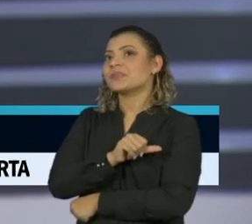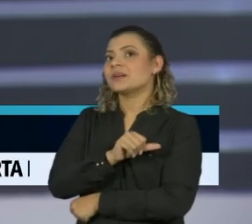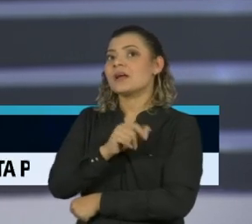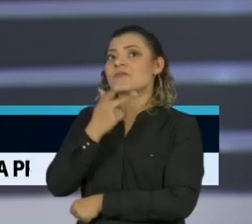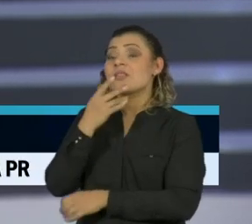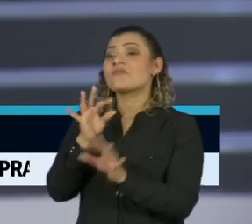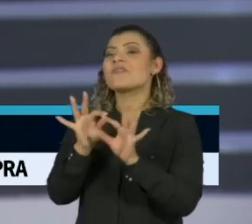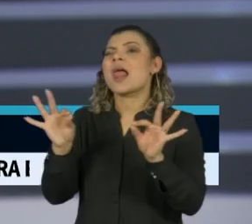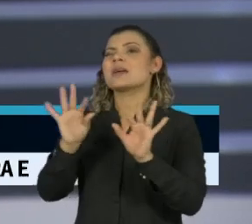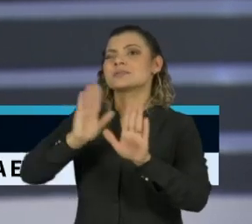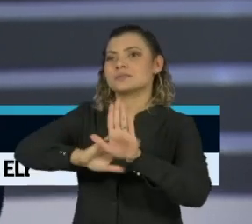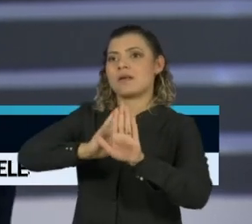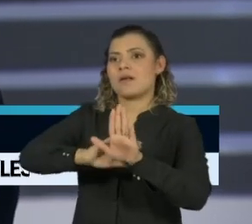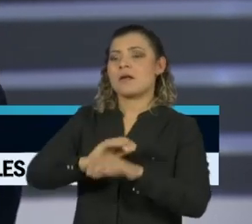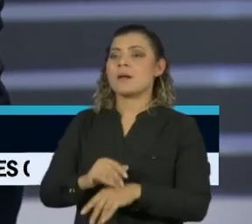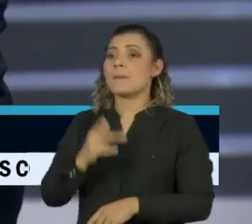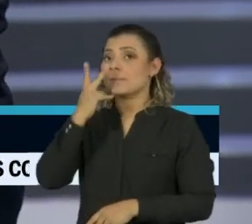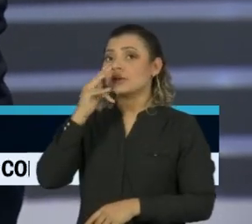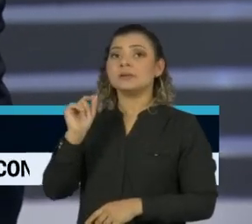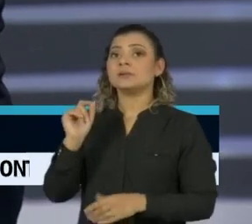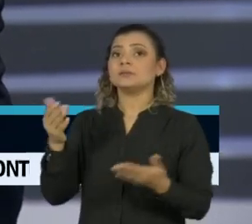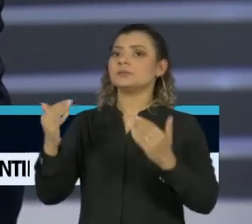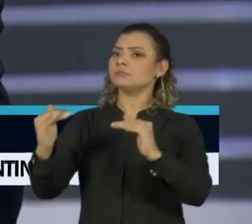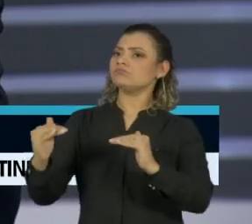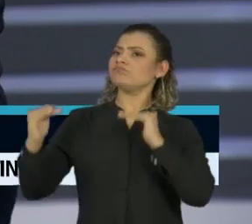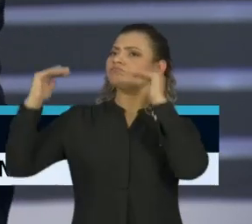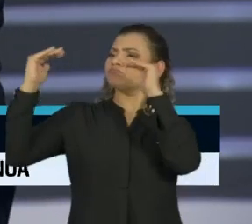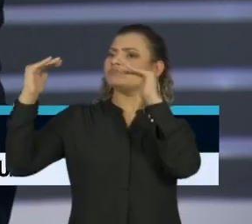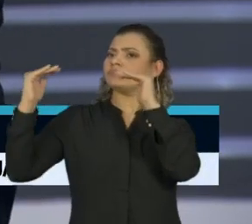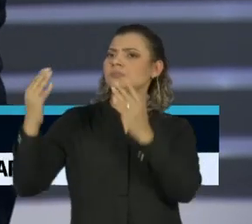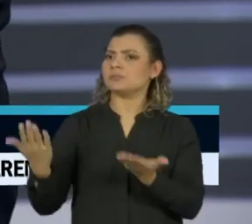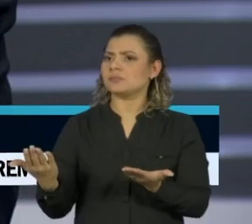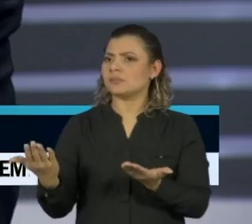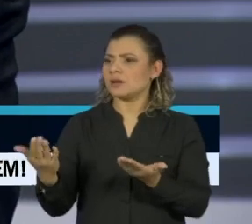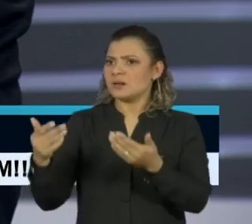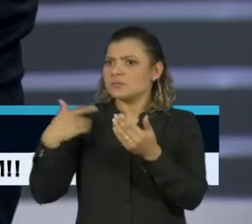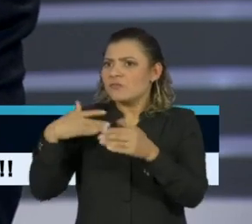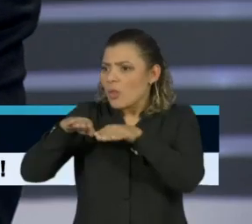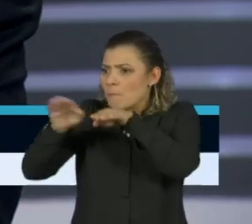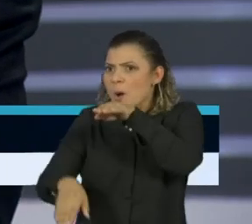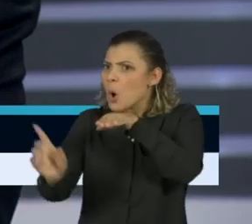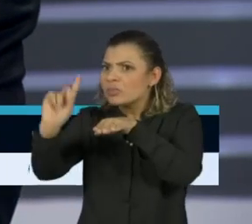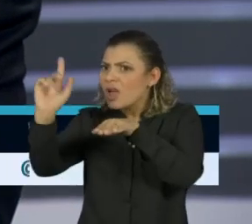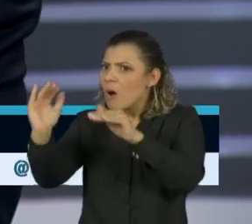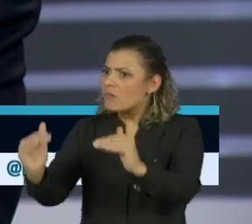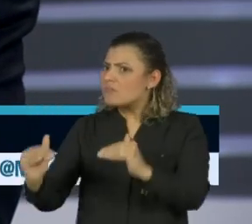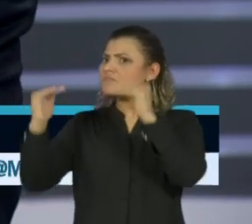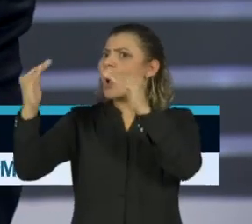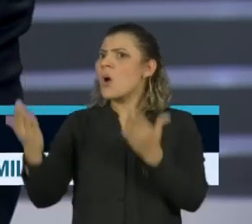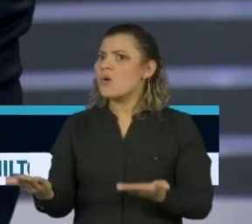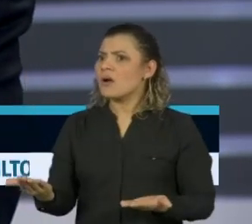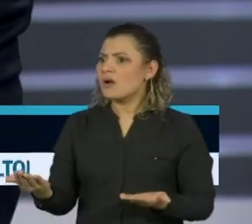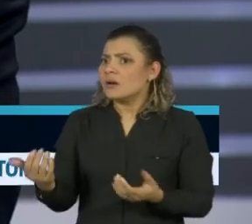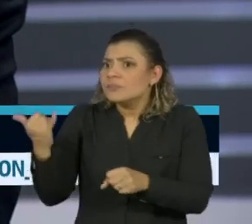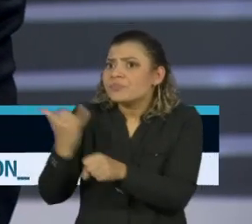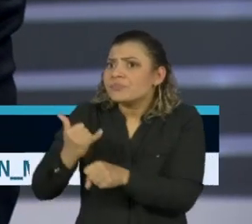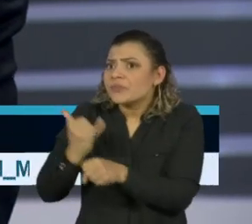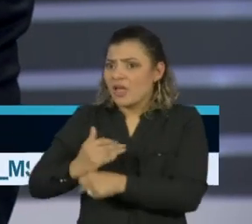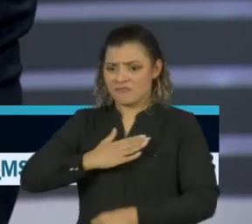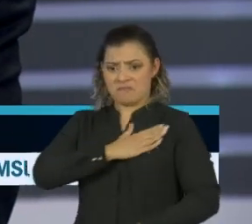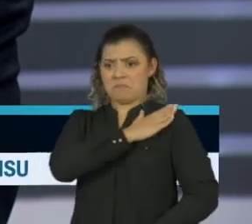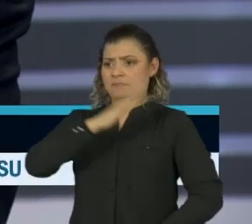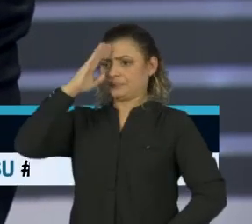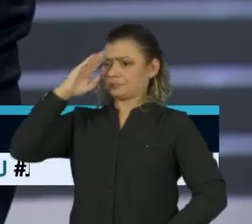a expressão, mas o que ele estava dizendo era isso, tinha caído para cima. Ele comparou até se um chefe de um exército